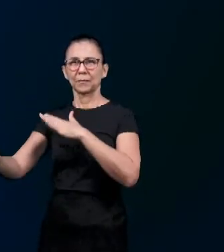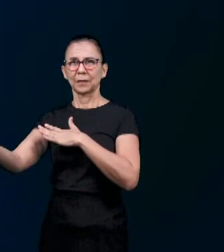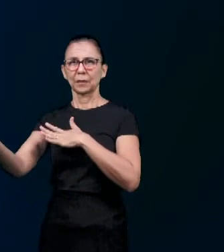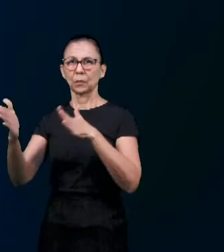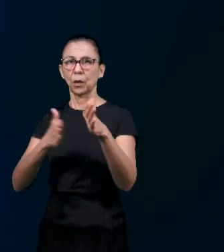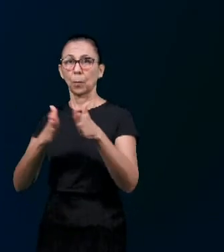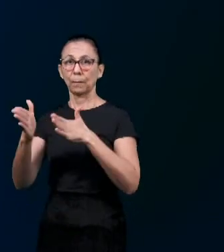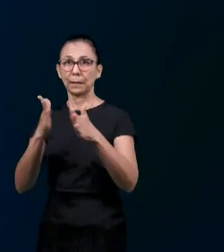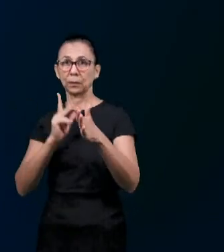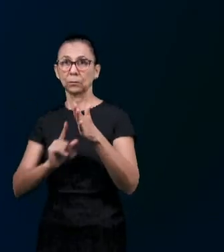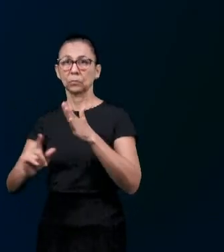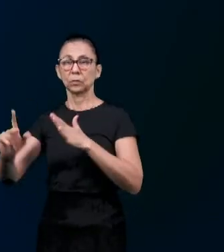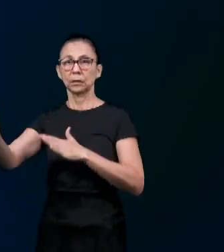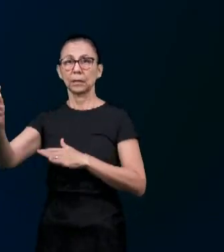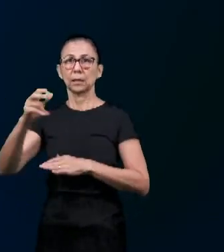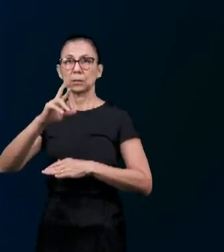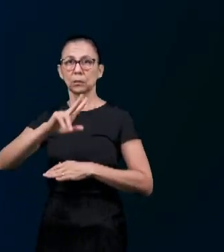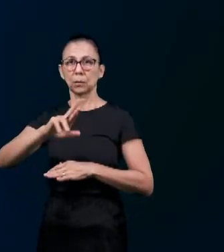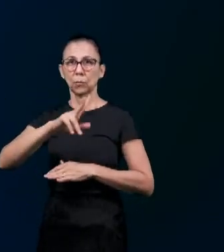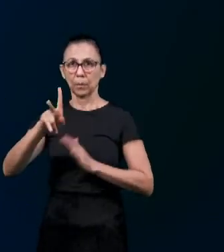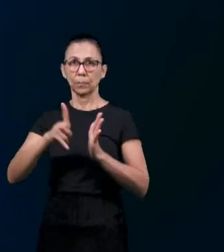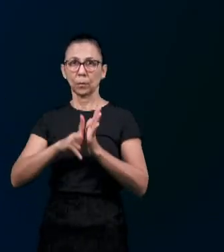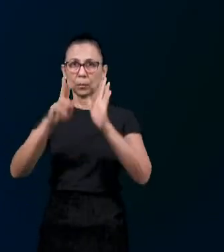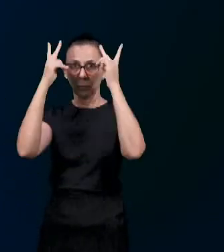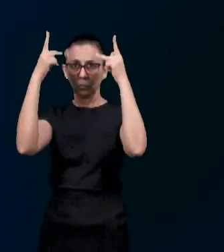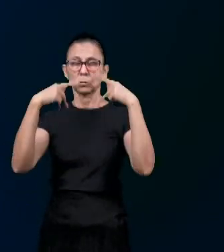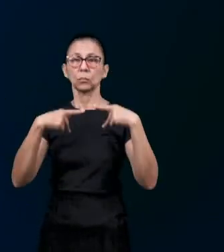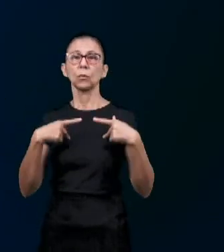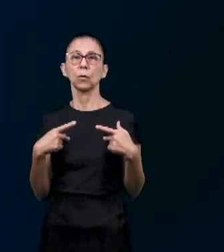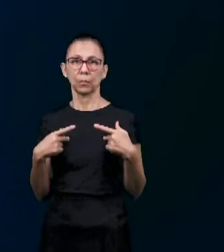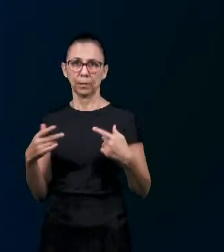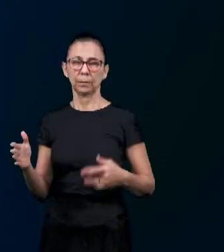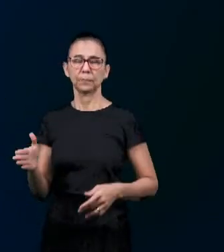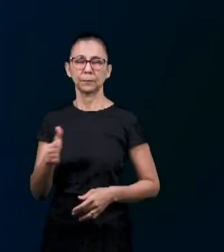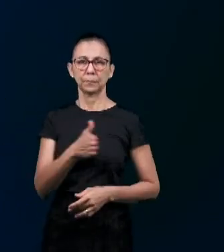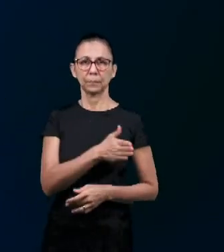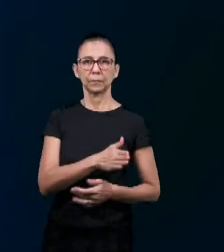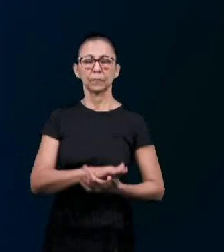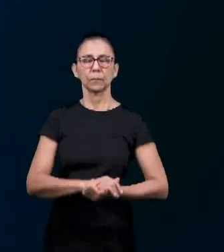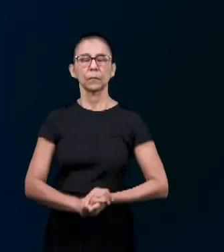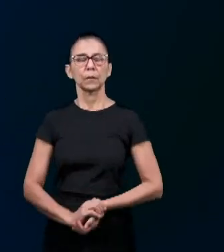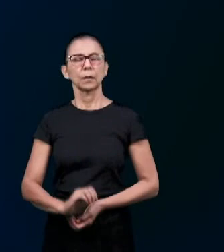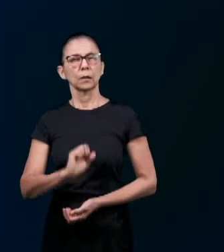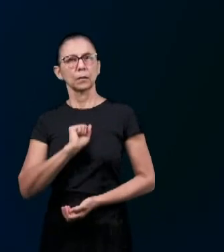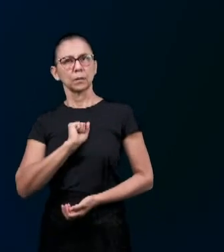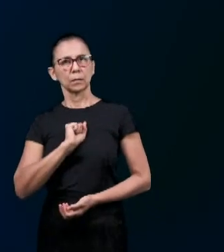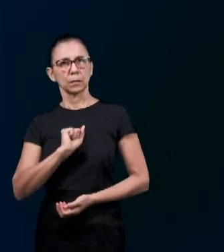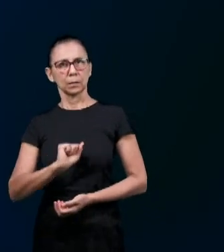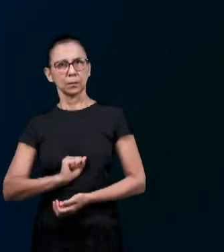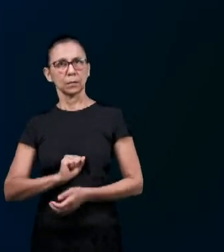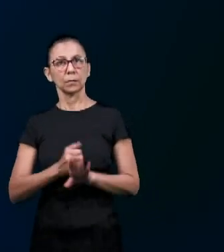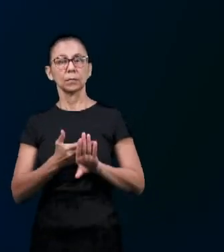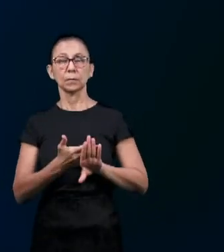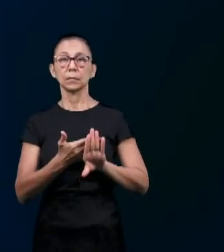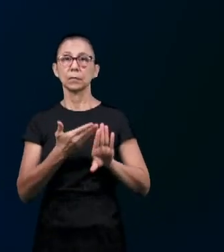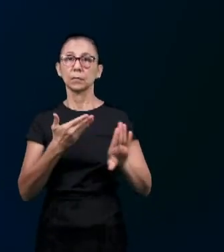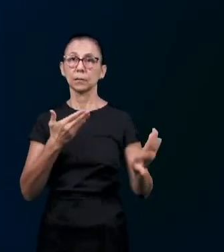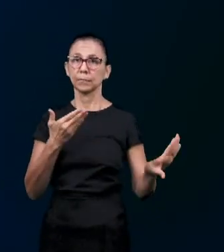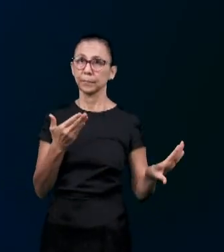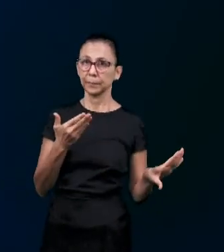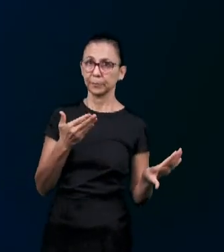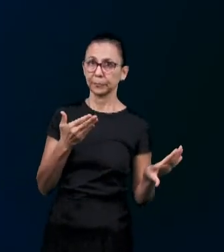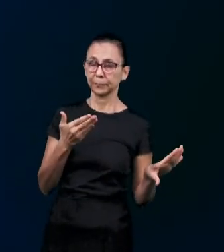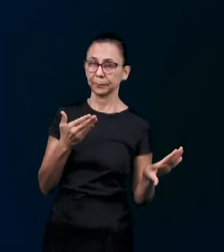A questão do tempo Como casa espiritual O sacerdócio Como sacerdócio santo E o sacrifício